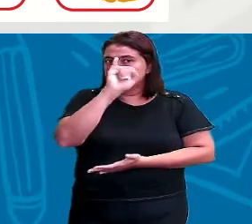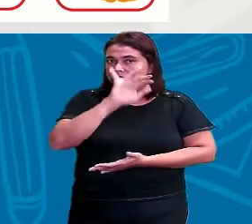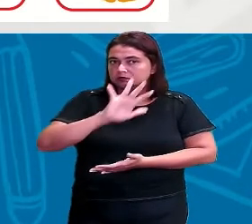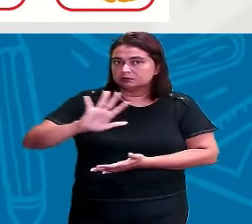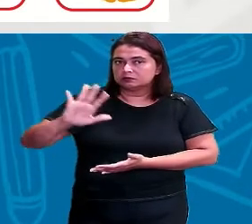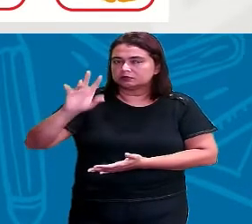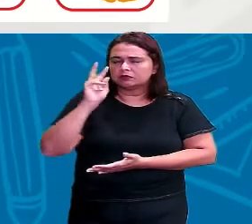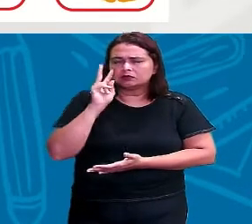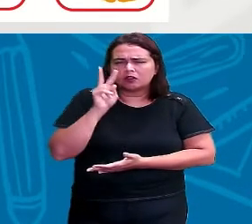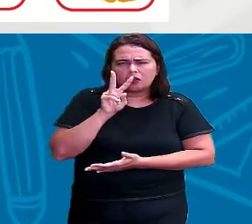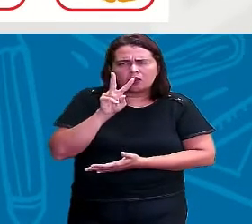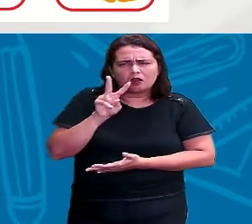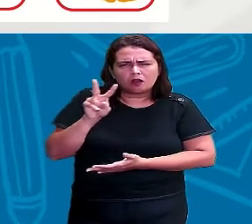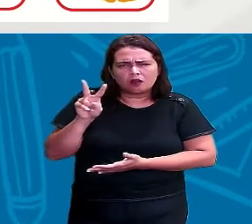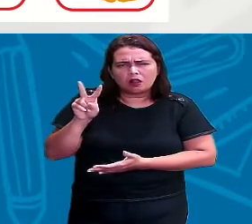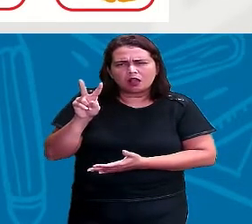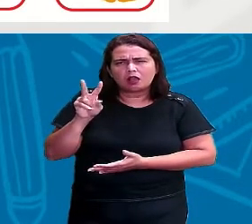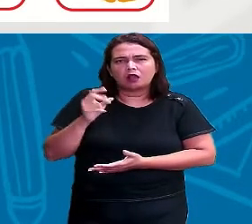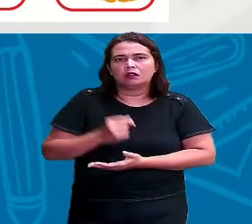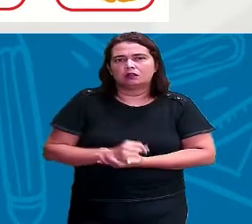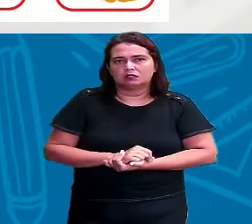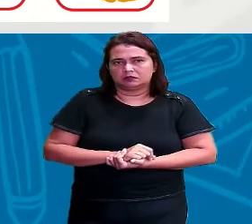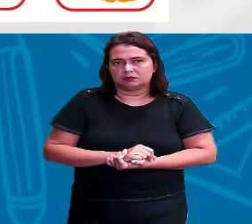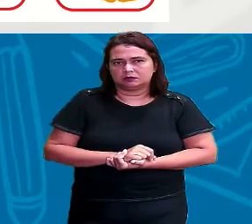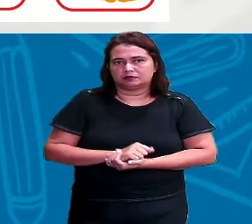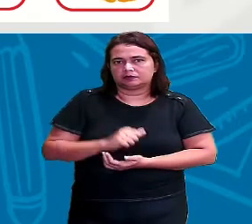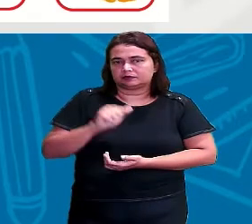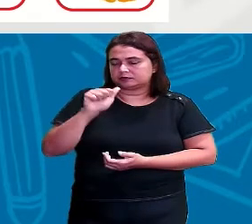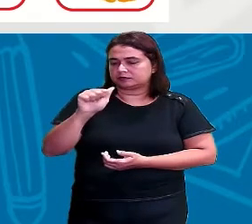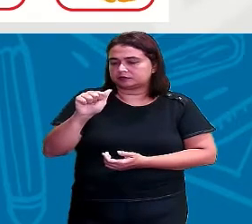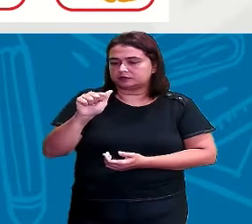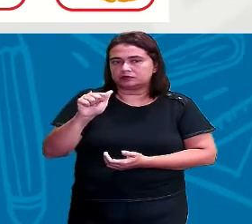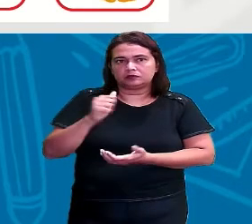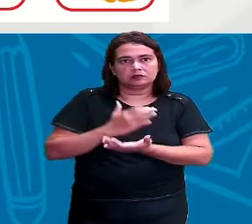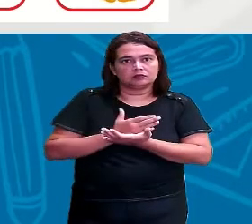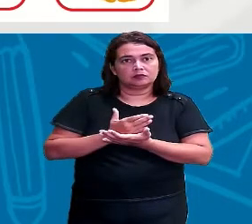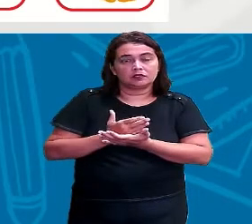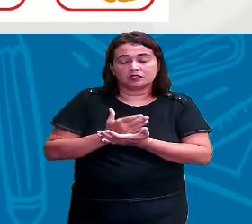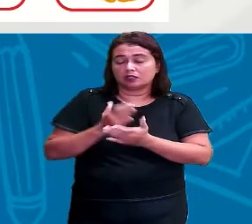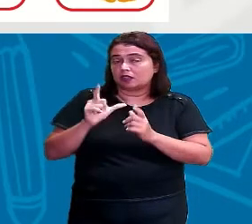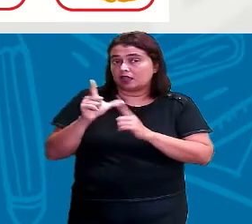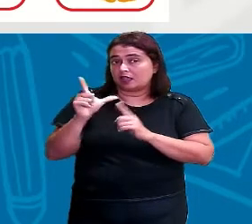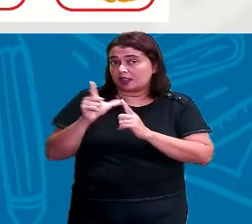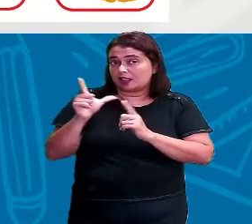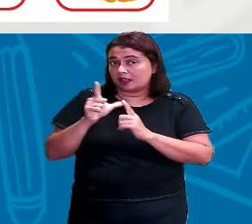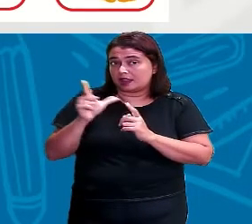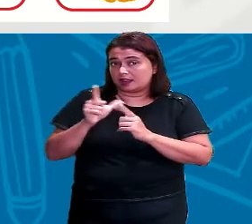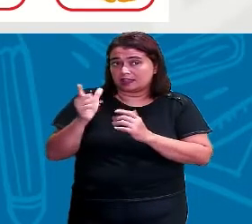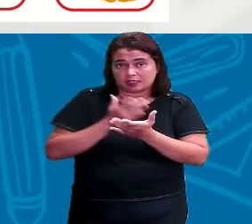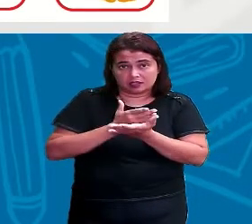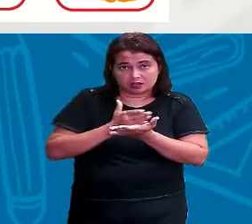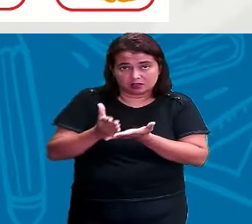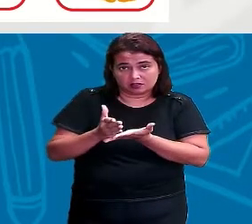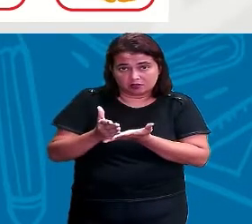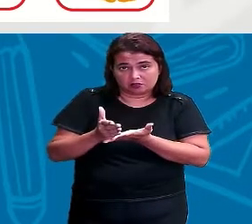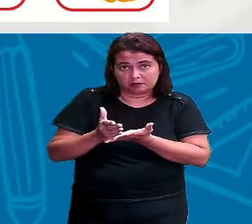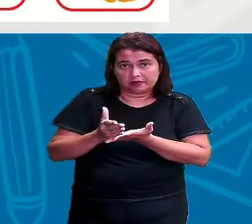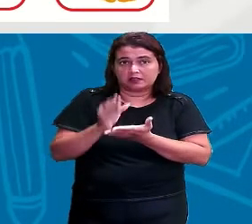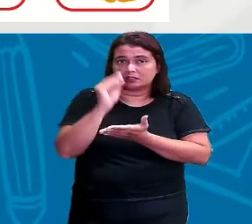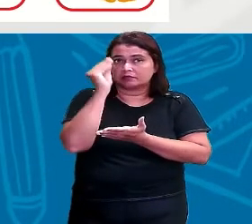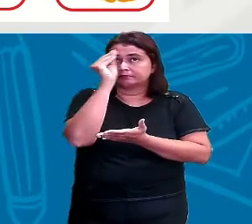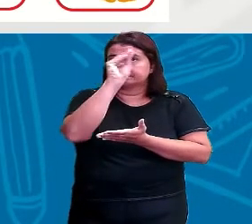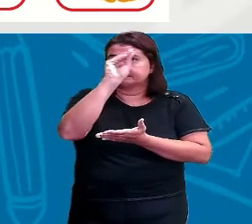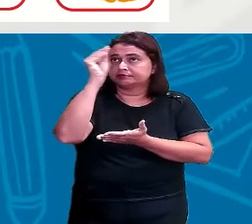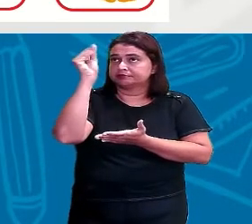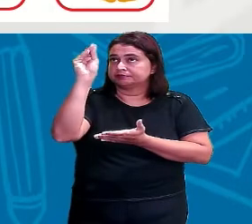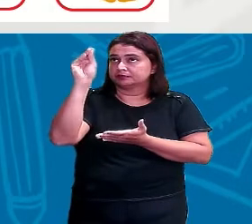olhar e colocar a inicial de cada imagem, tá? A letrinha que inicia a palavra.